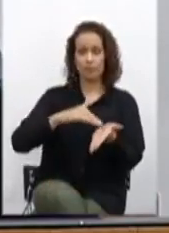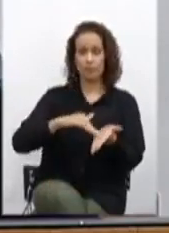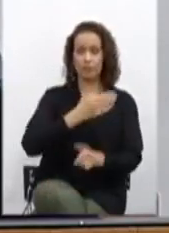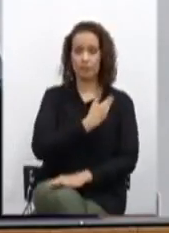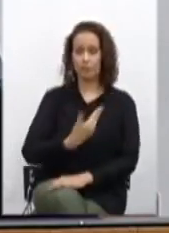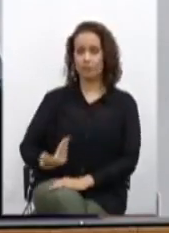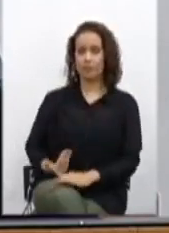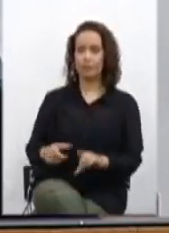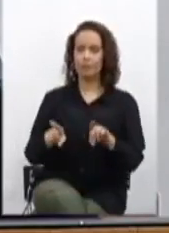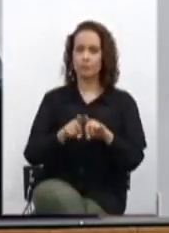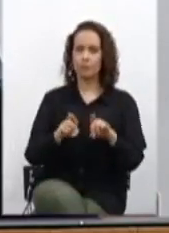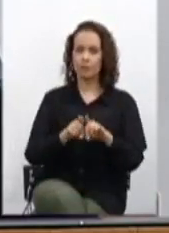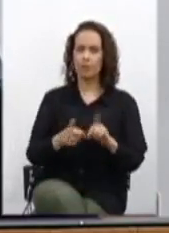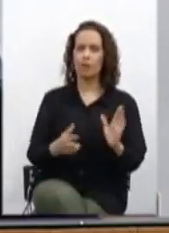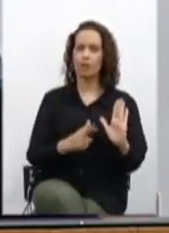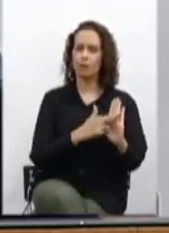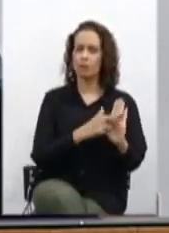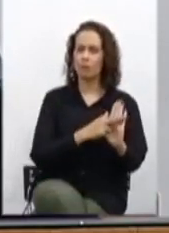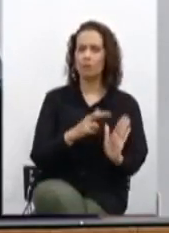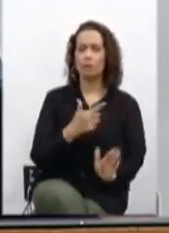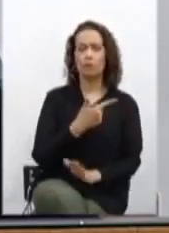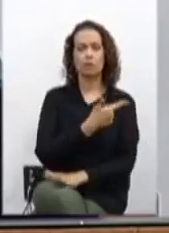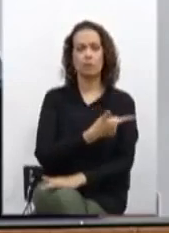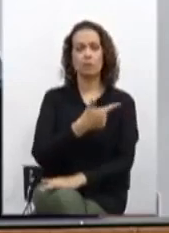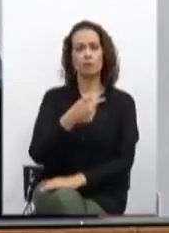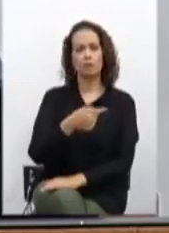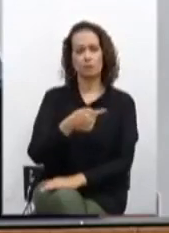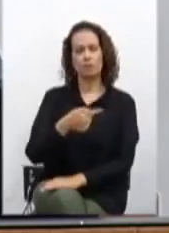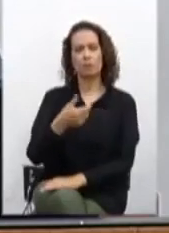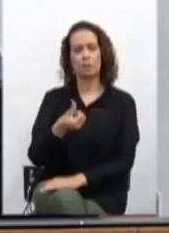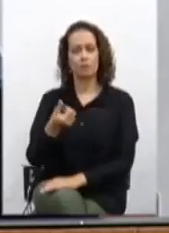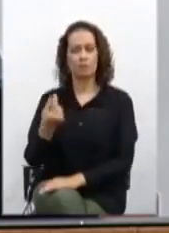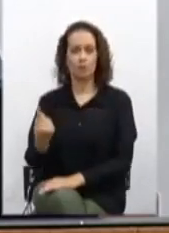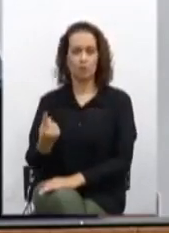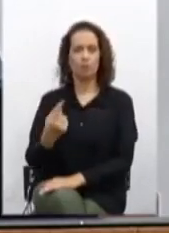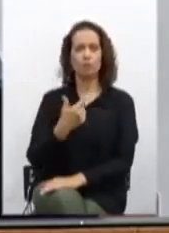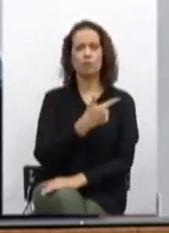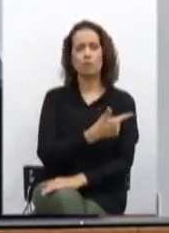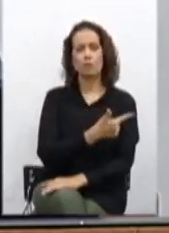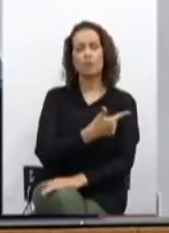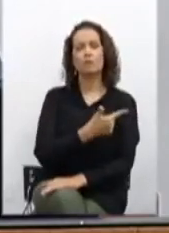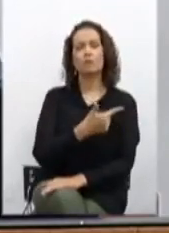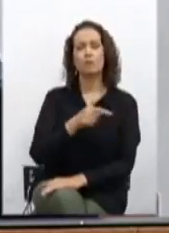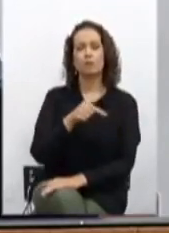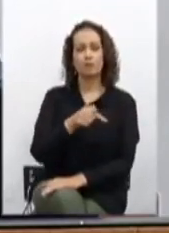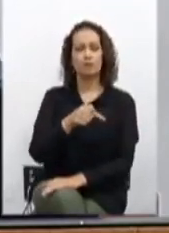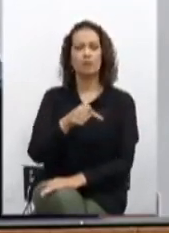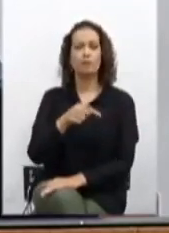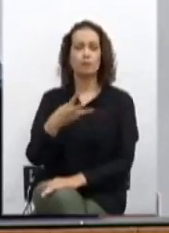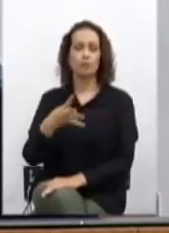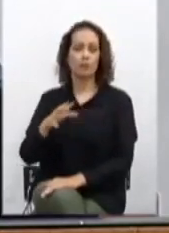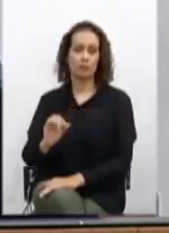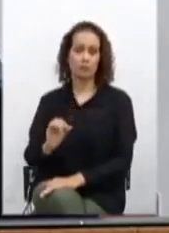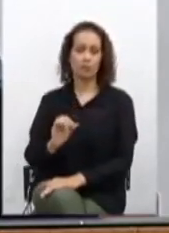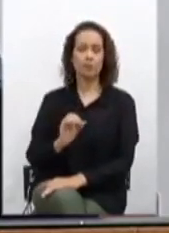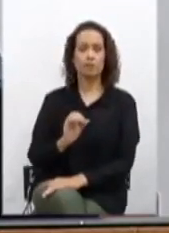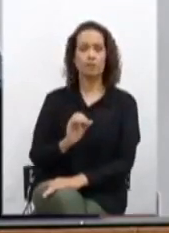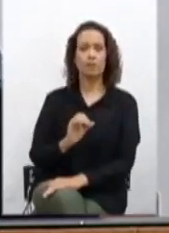2761-2740-2759-19.